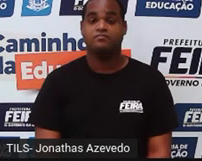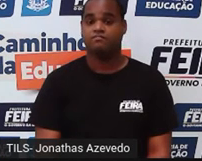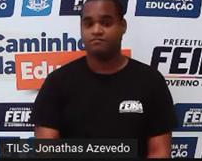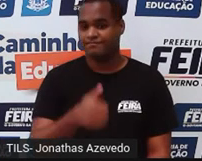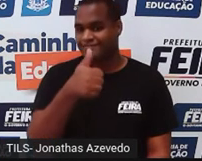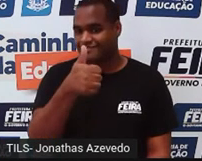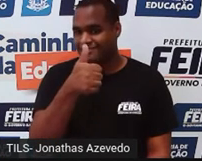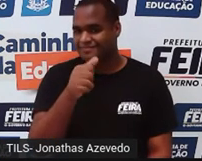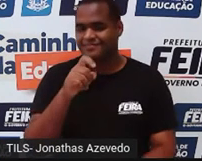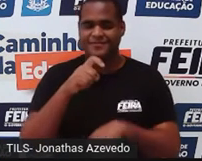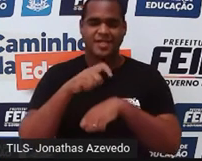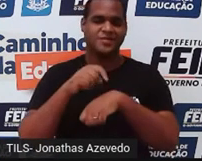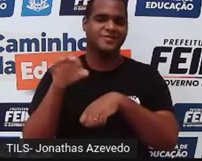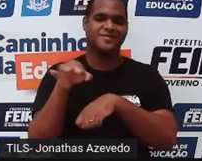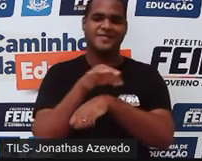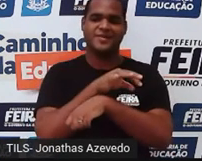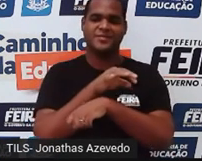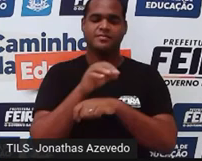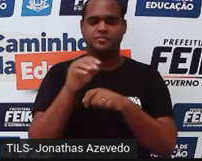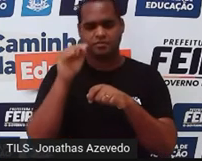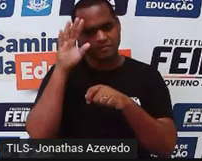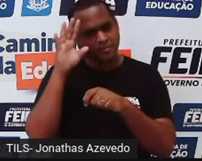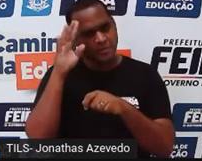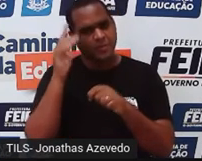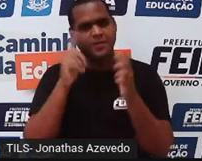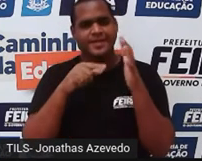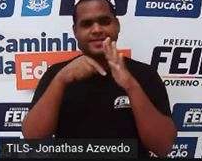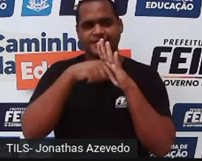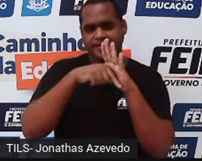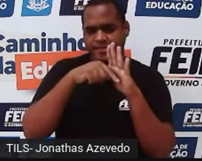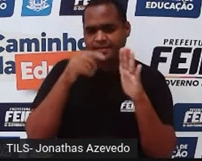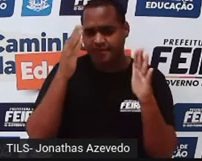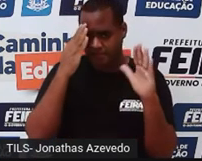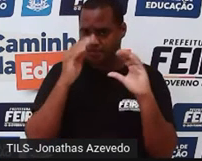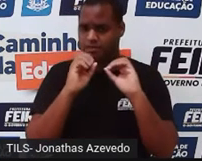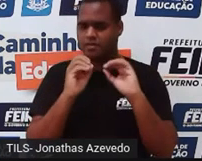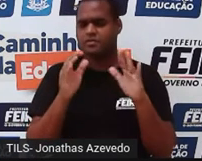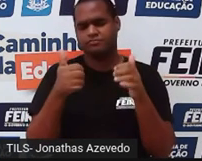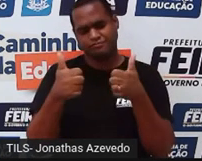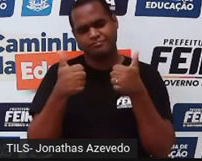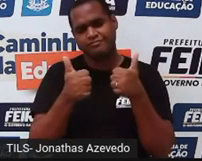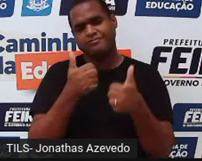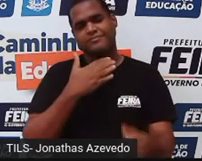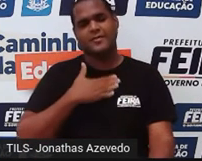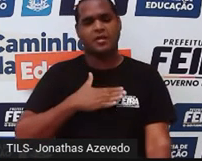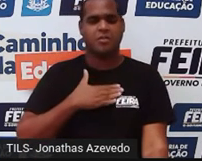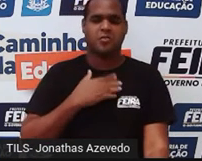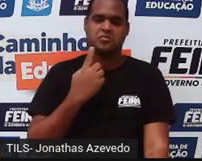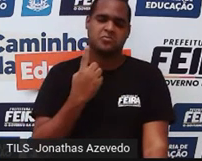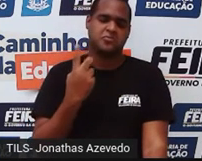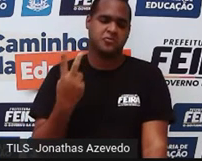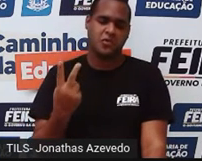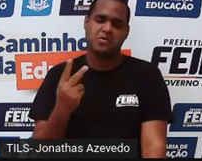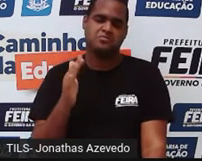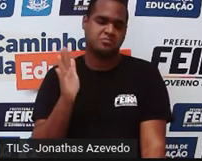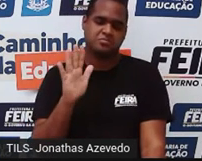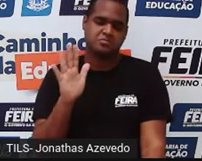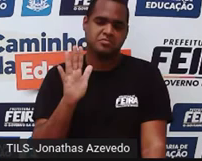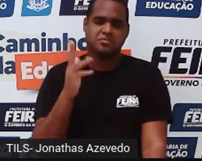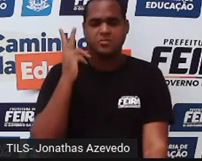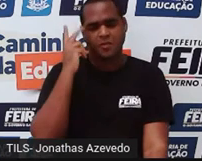Ok. E aí? Pensou no quanto você entendeu? Tudo bem se você escolheu ali um ou dois, né?